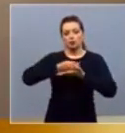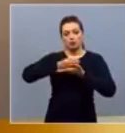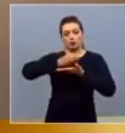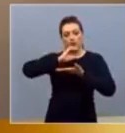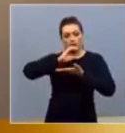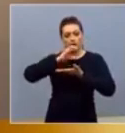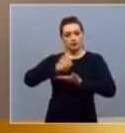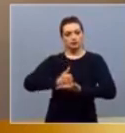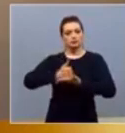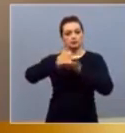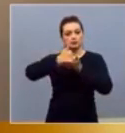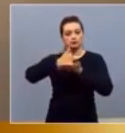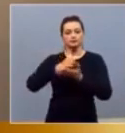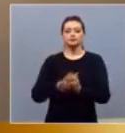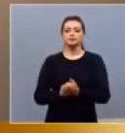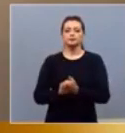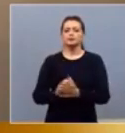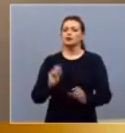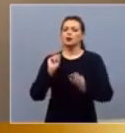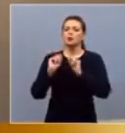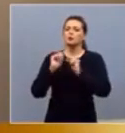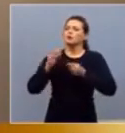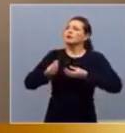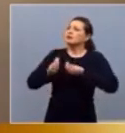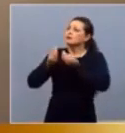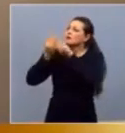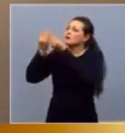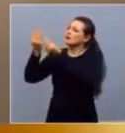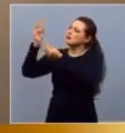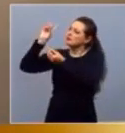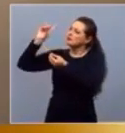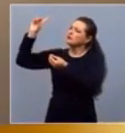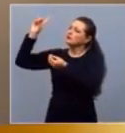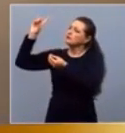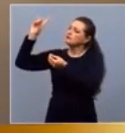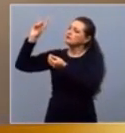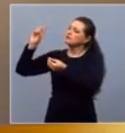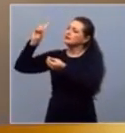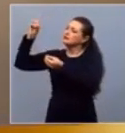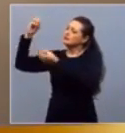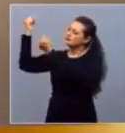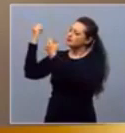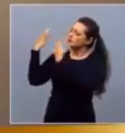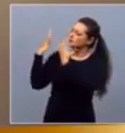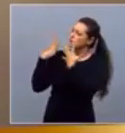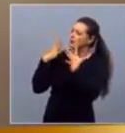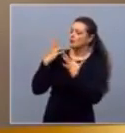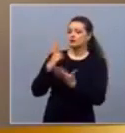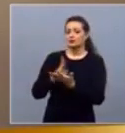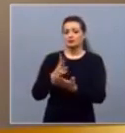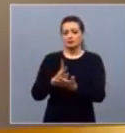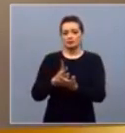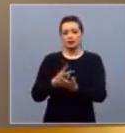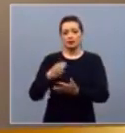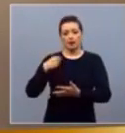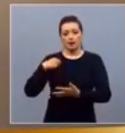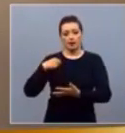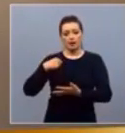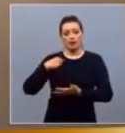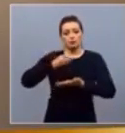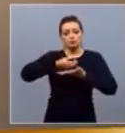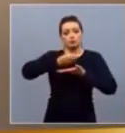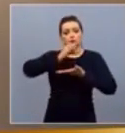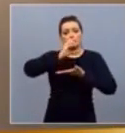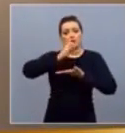Que darei eu ao Senhor, por todos os benefícios que me têm feito? Tomarei o Cálice da Salvação